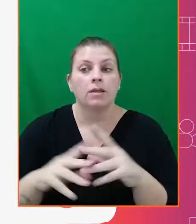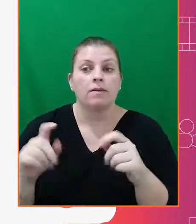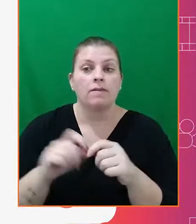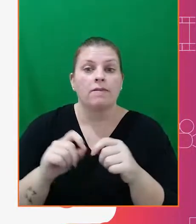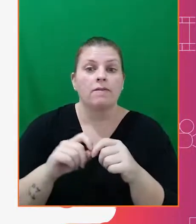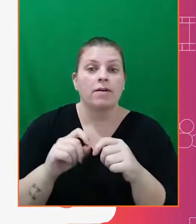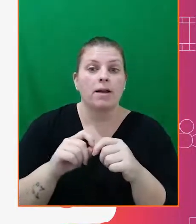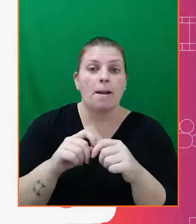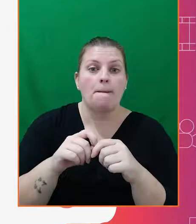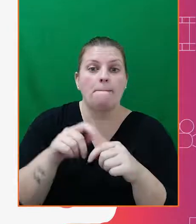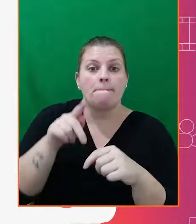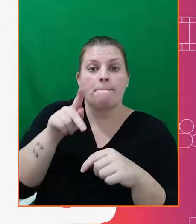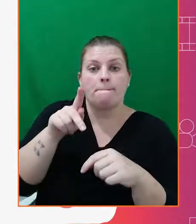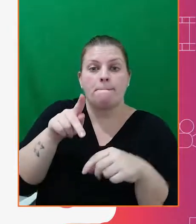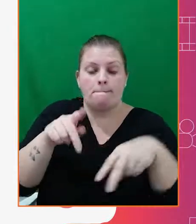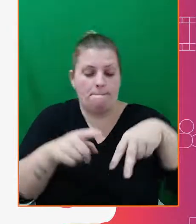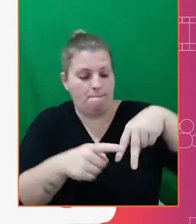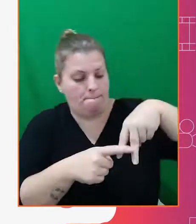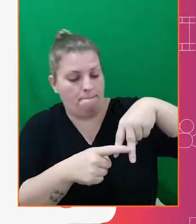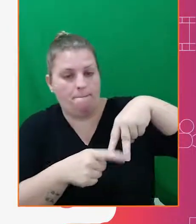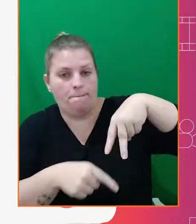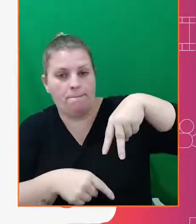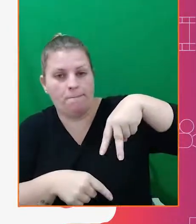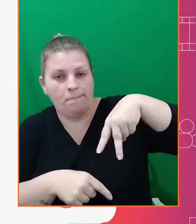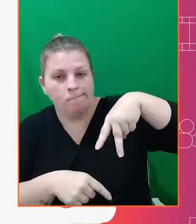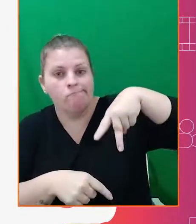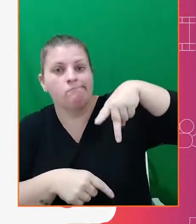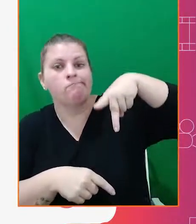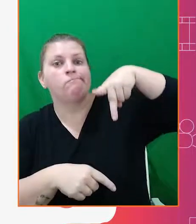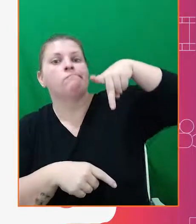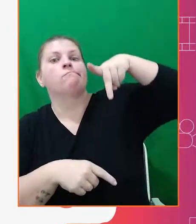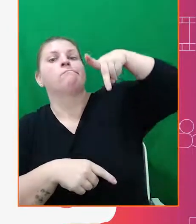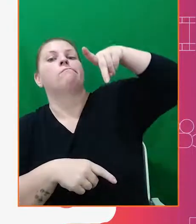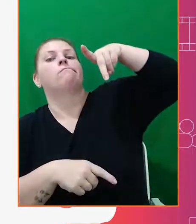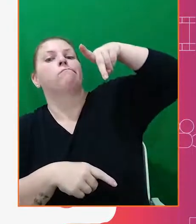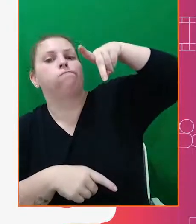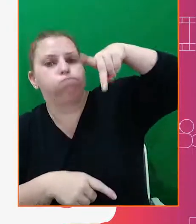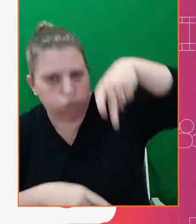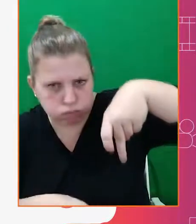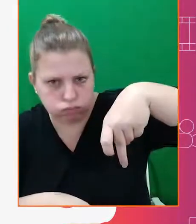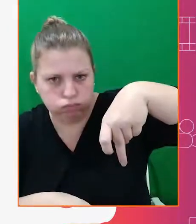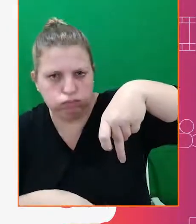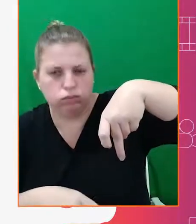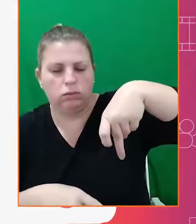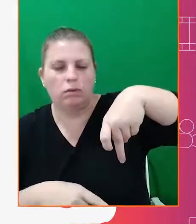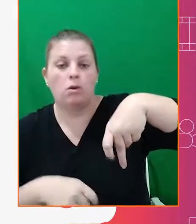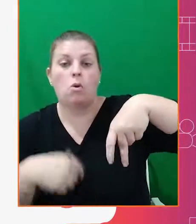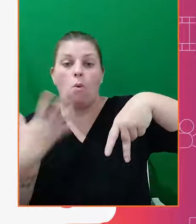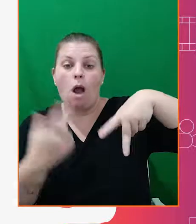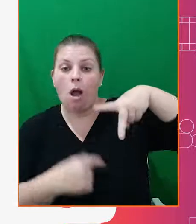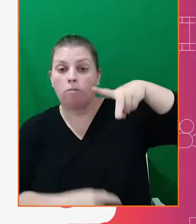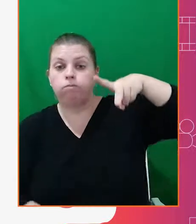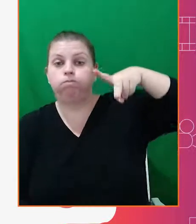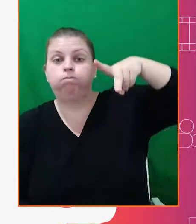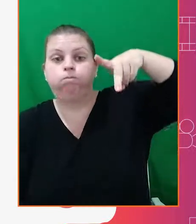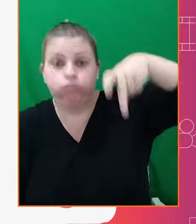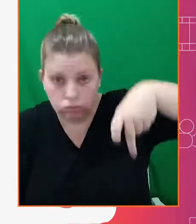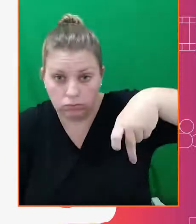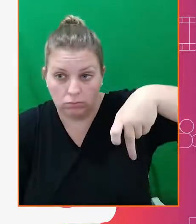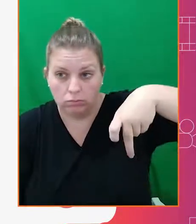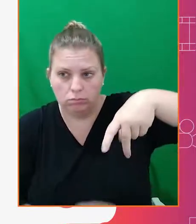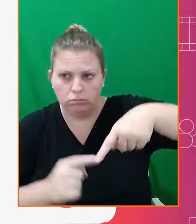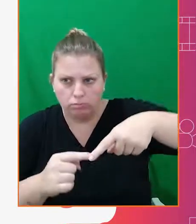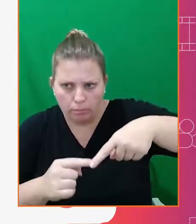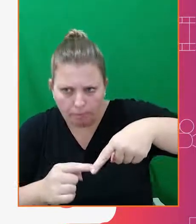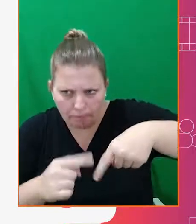erguer uma perna para então abaixá-la novamente. Quando abaixa a perna, ele dá